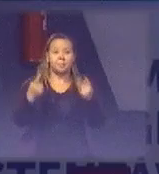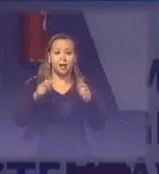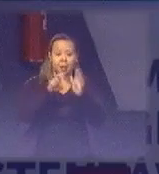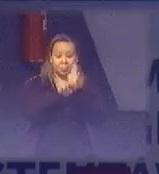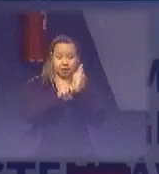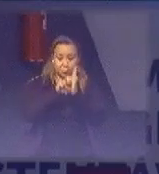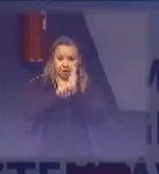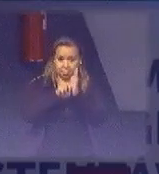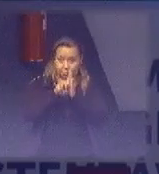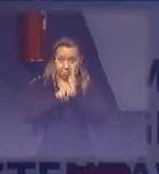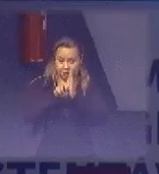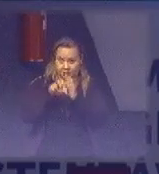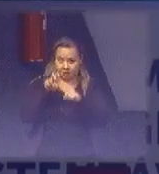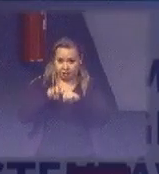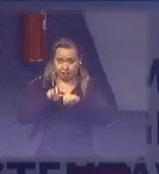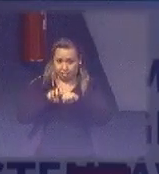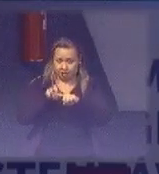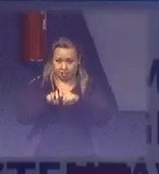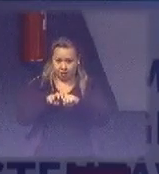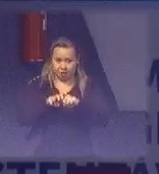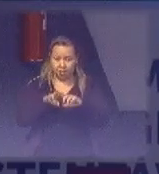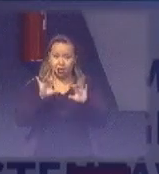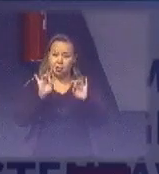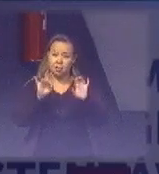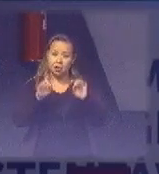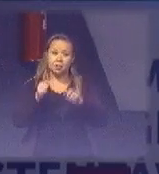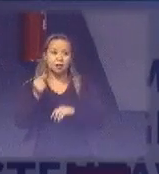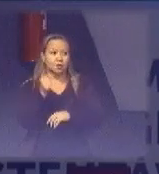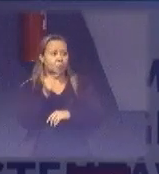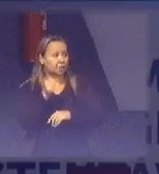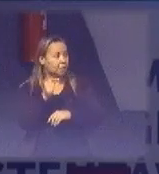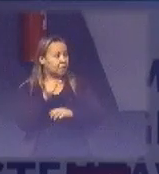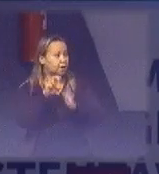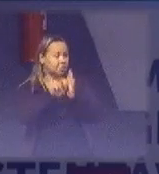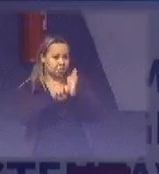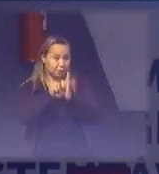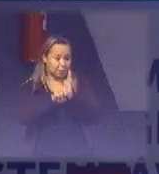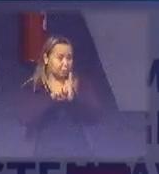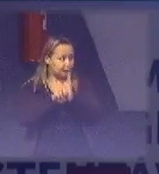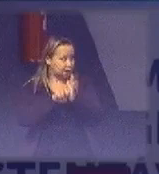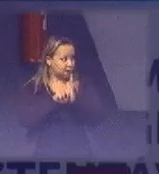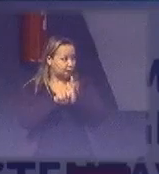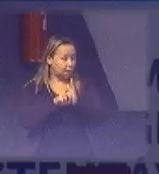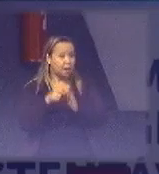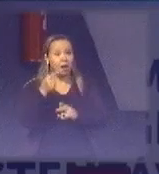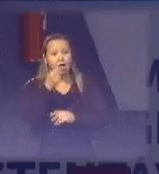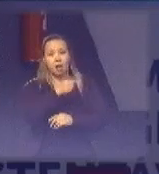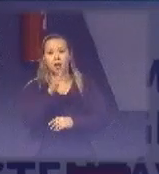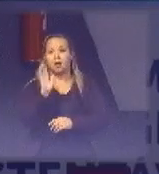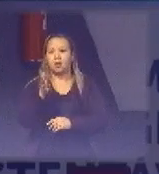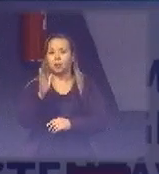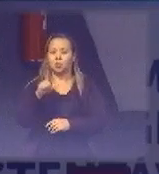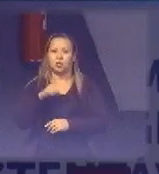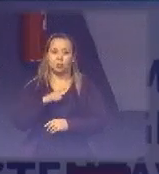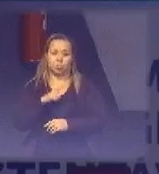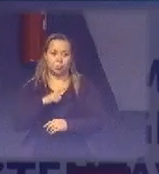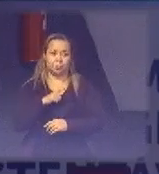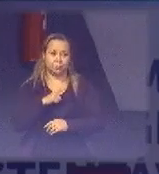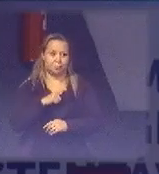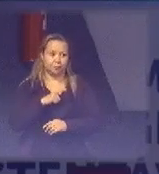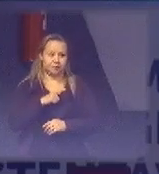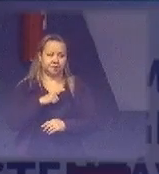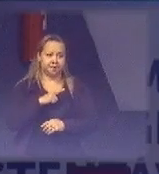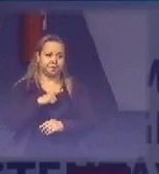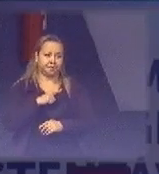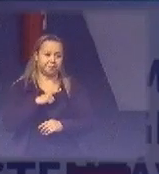cadeiras, a gente vale ressaltar, são aquelas cadeiras do tipo que ela já tinha. Ou seja, são cadeiras, normalmente,